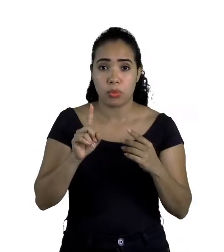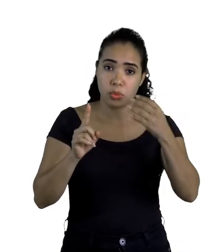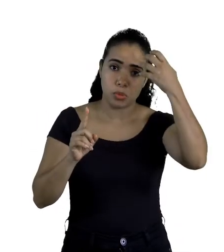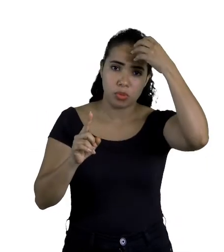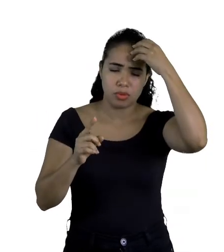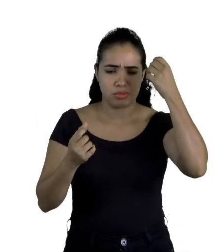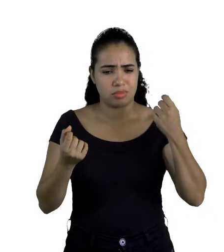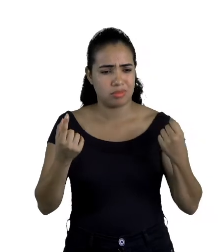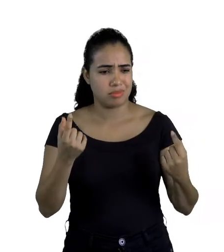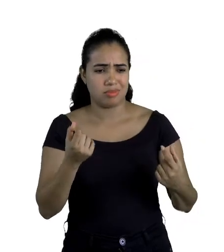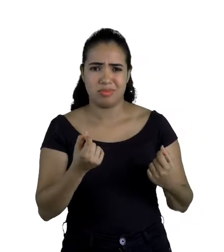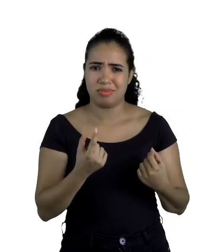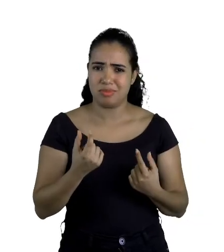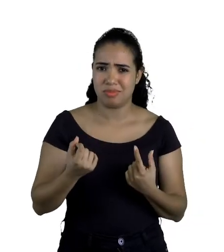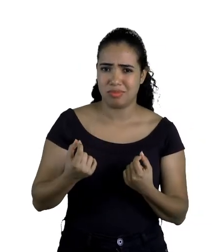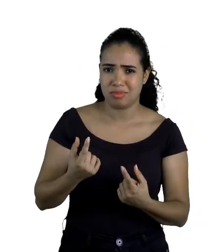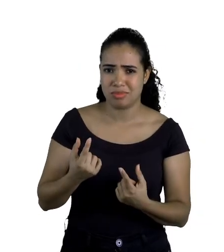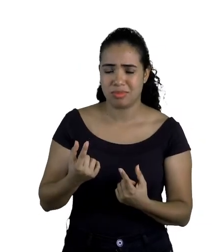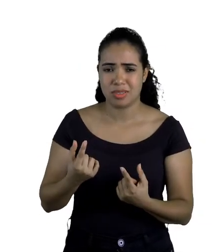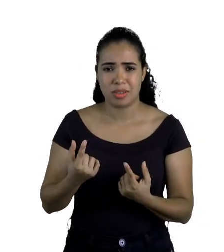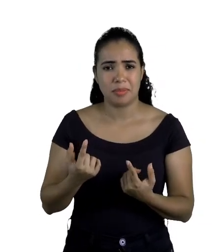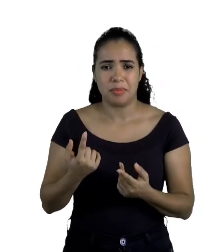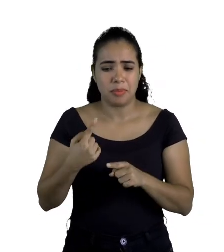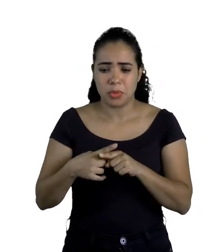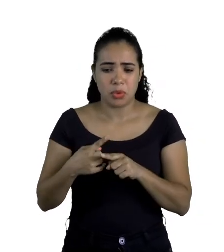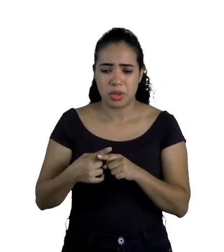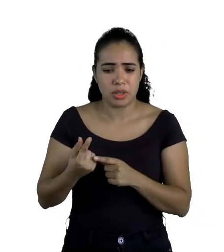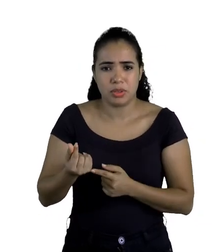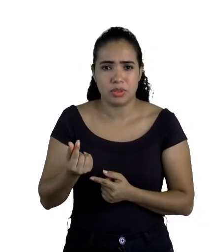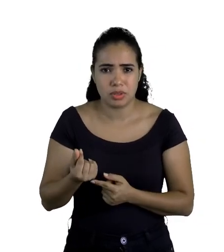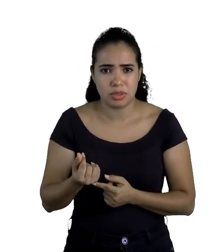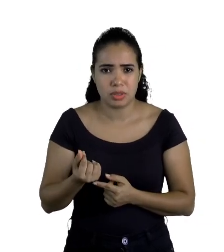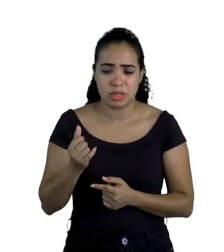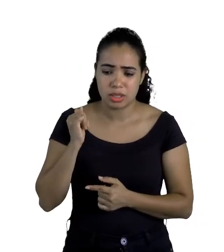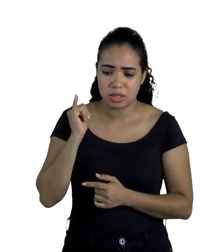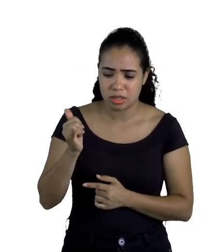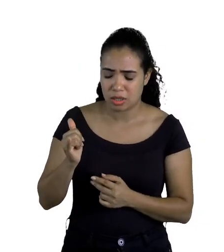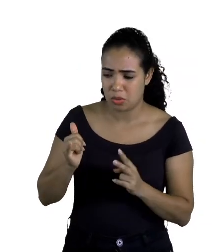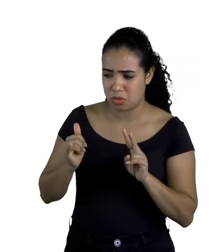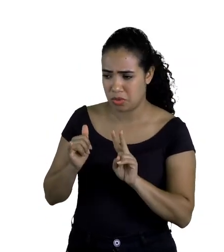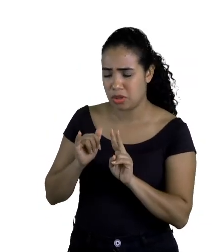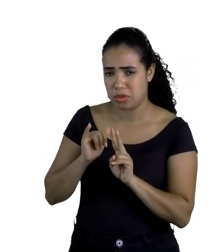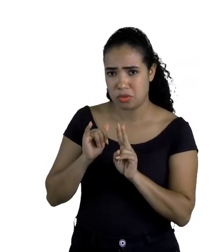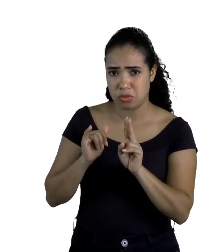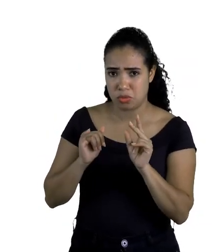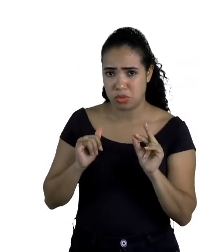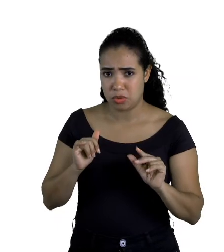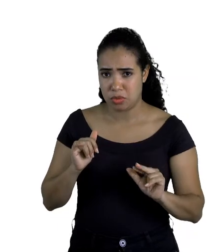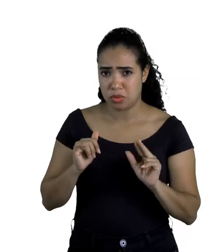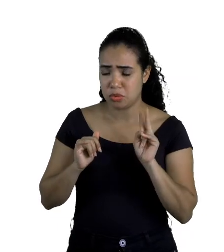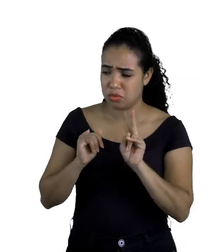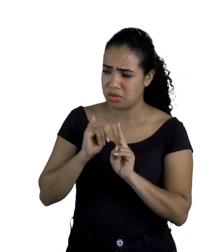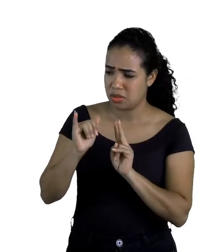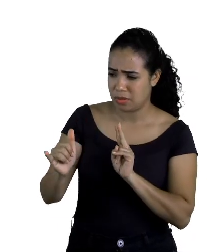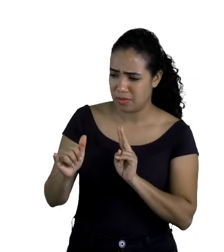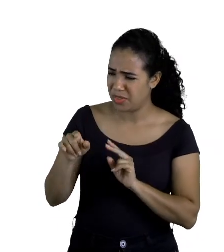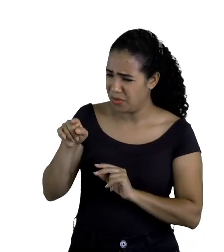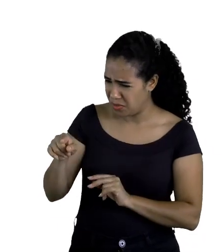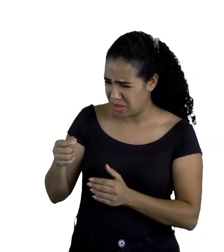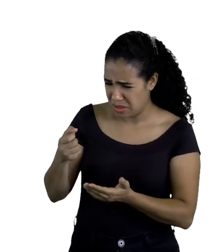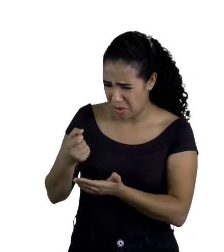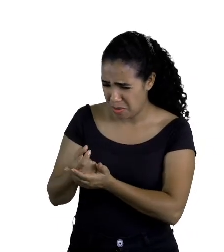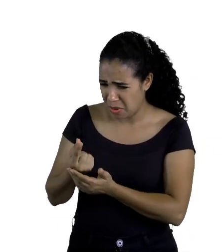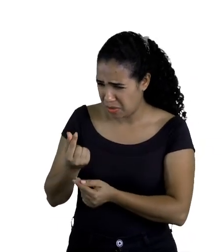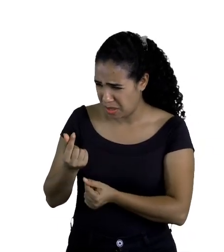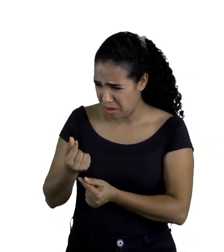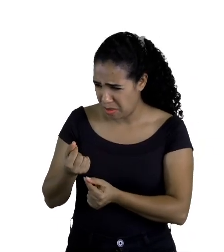estranharam aquela atitude tomada por Ossain. Disseram os dois irmãos, Você vai cobrar o